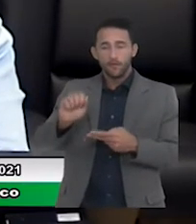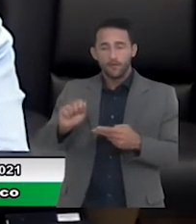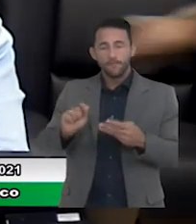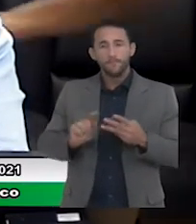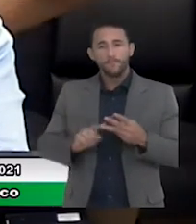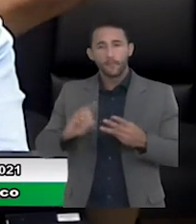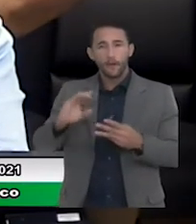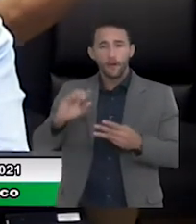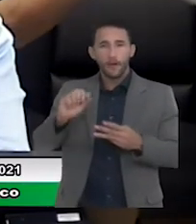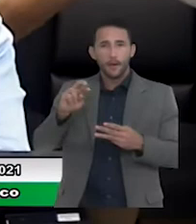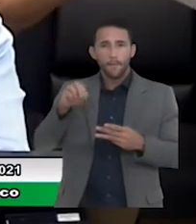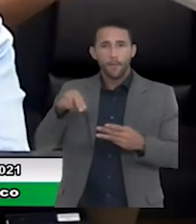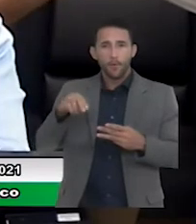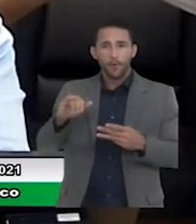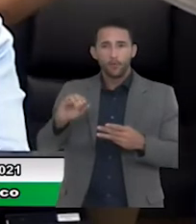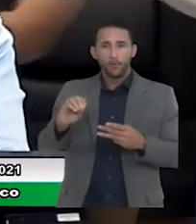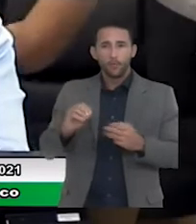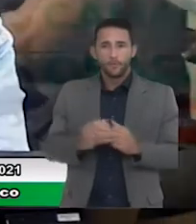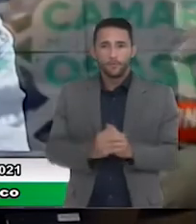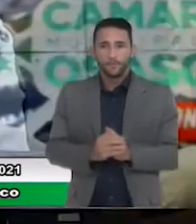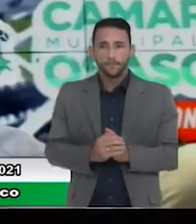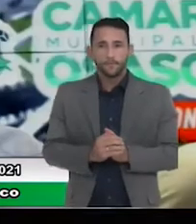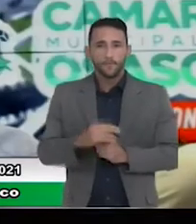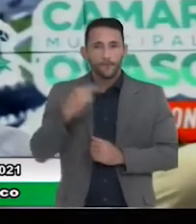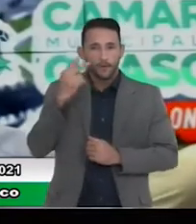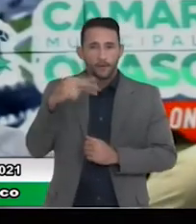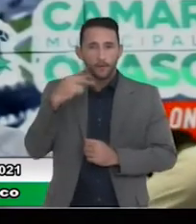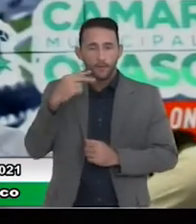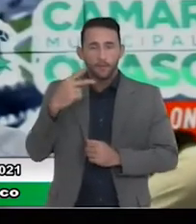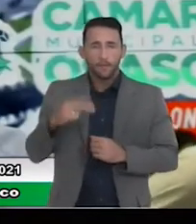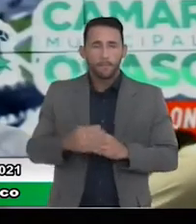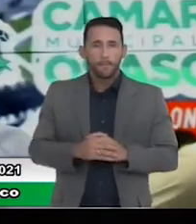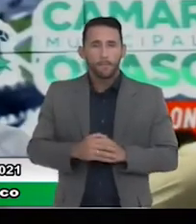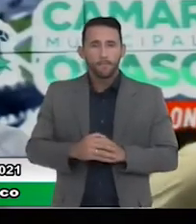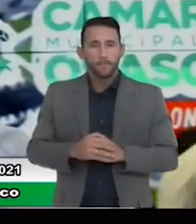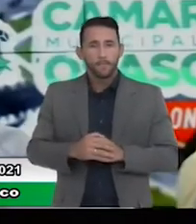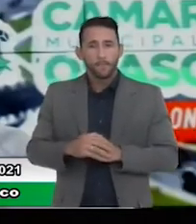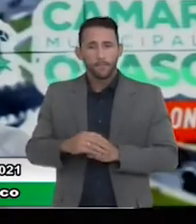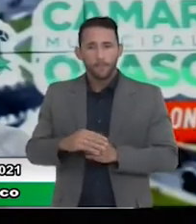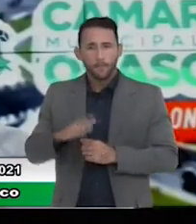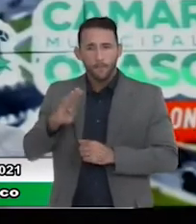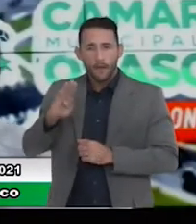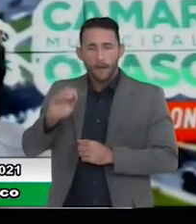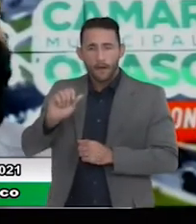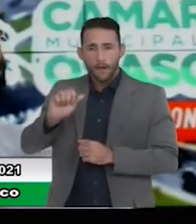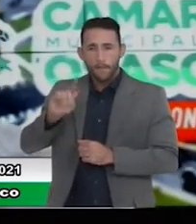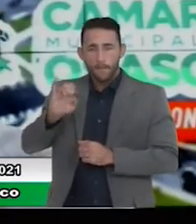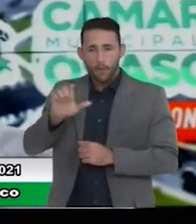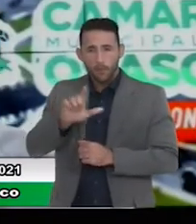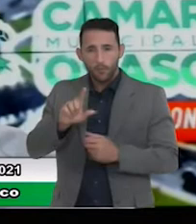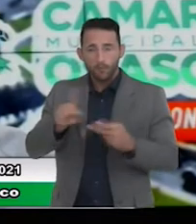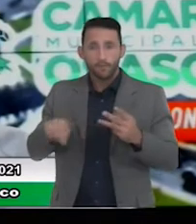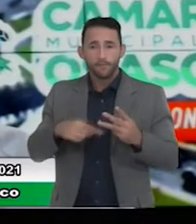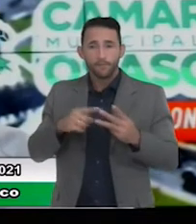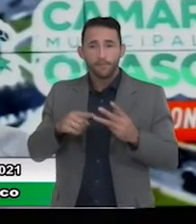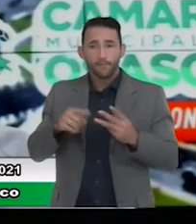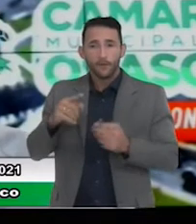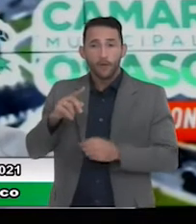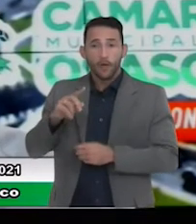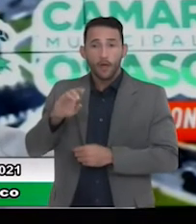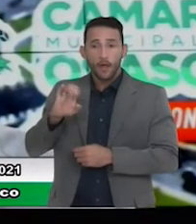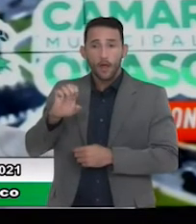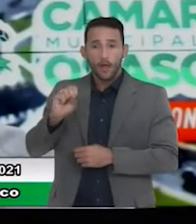Bastos, vereador Del Teruel, vereadora Elza, na presidência,